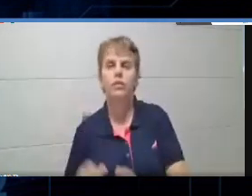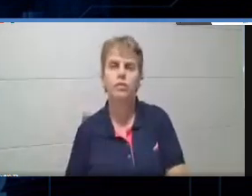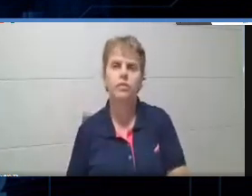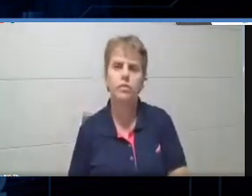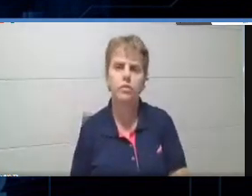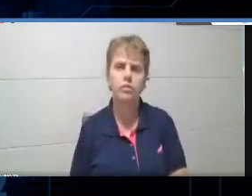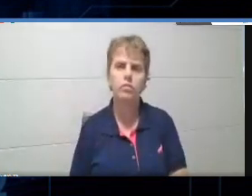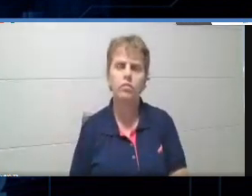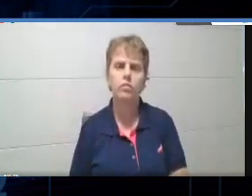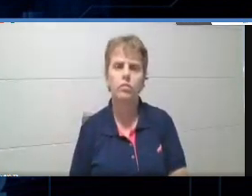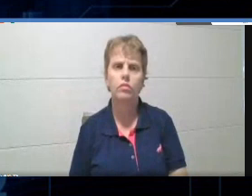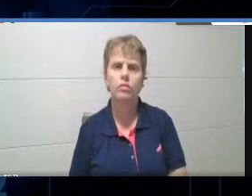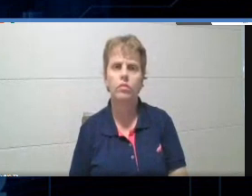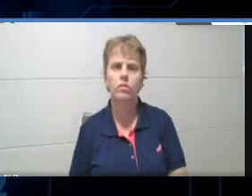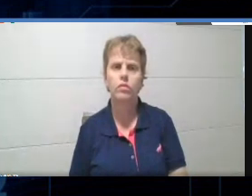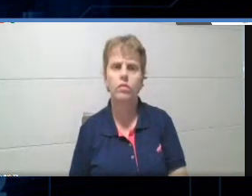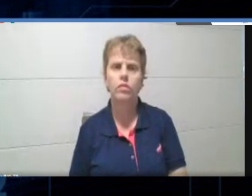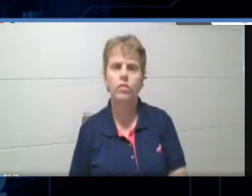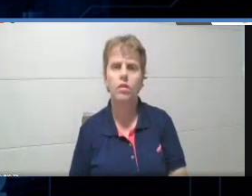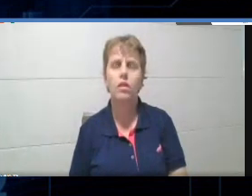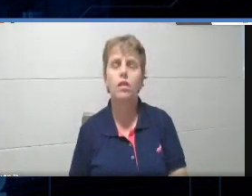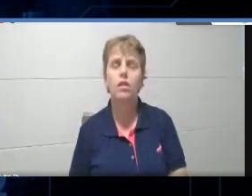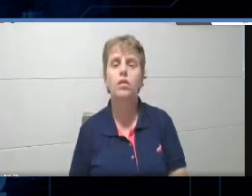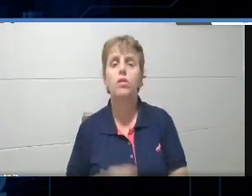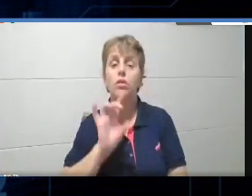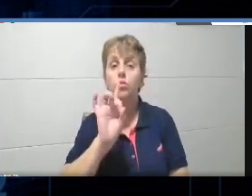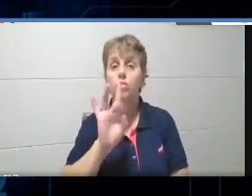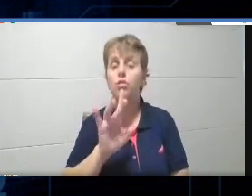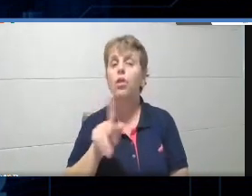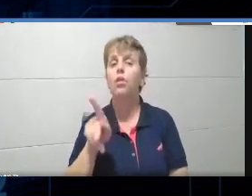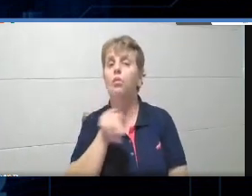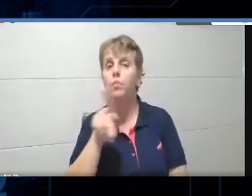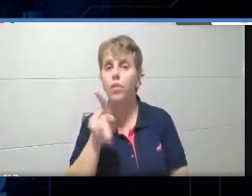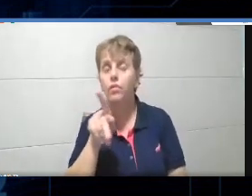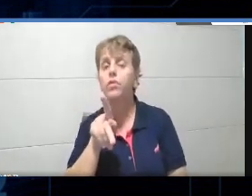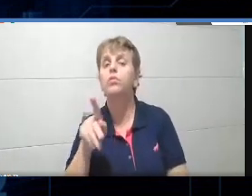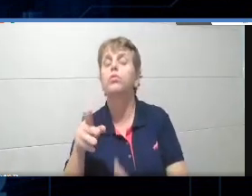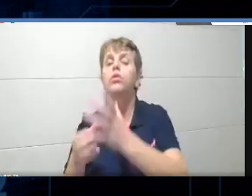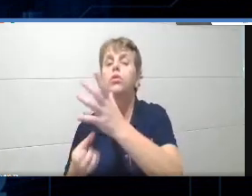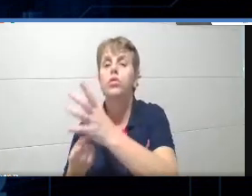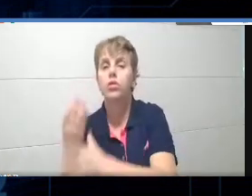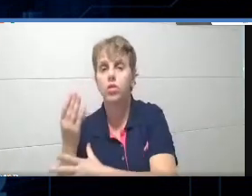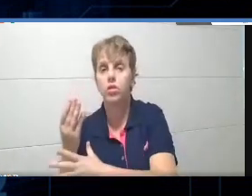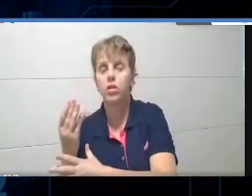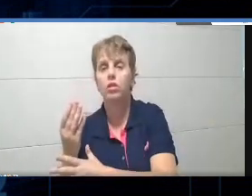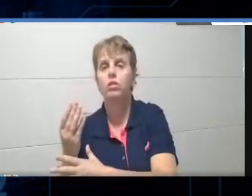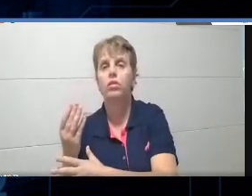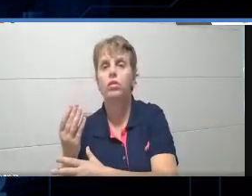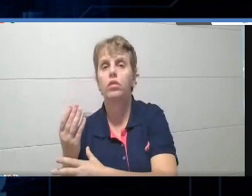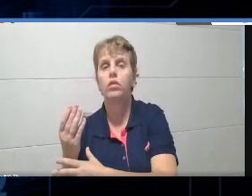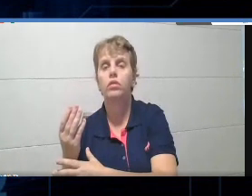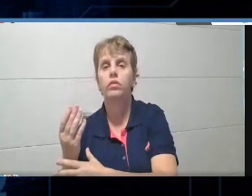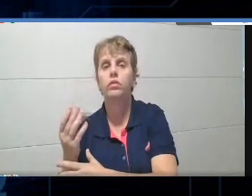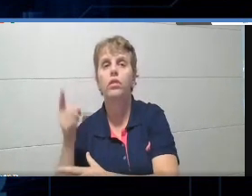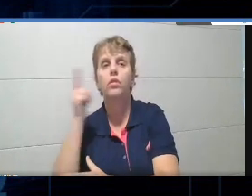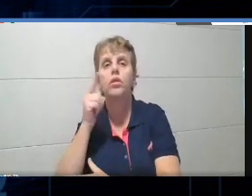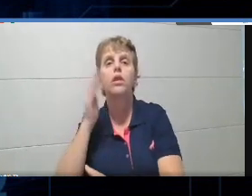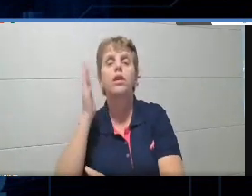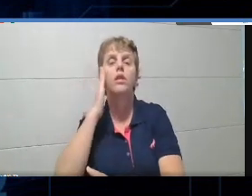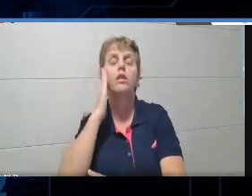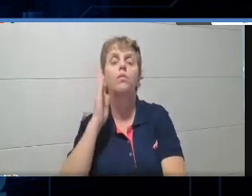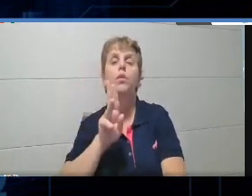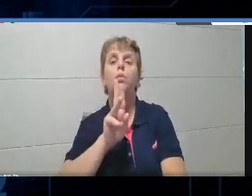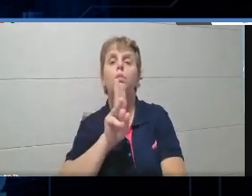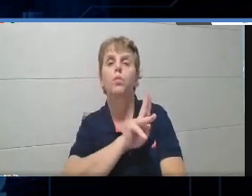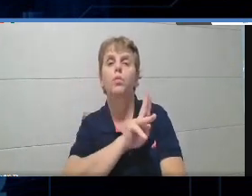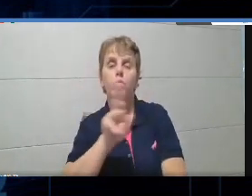Então, só você que tiver participação, só o professor, no caso, que criou o quiz, vai ter acesso aos nomes dos estudantes, tá?